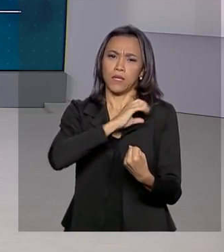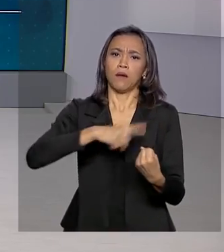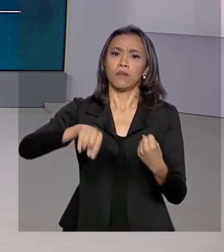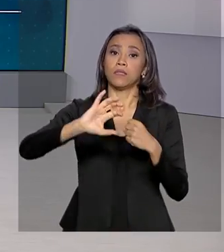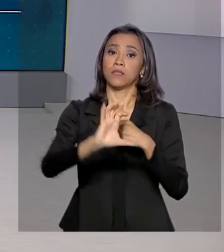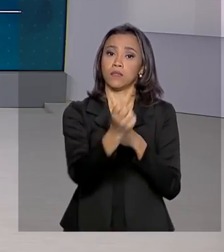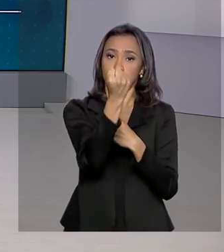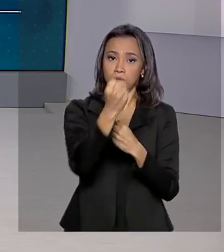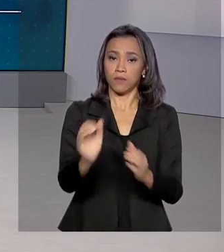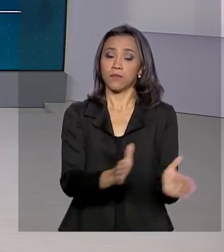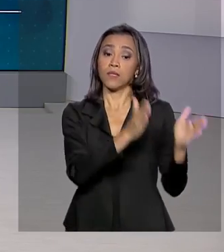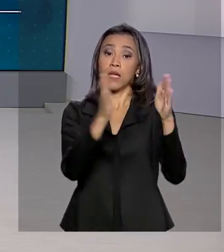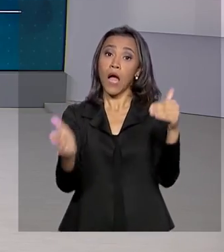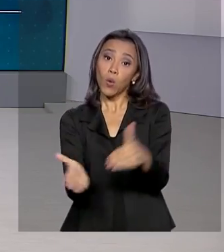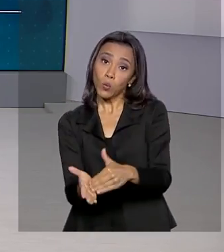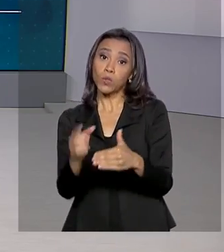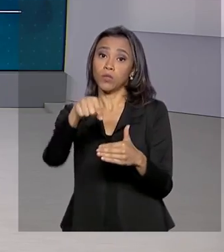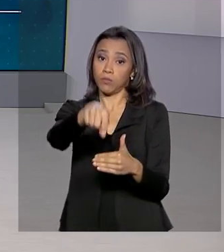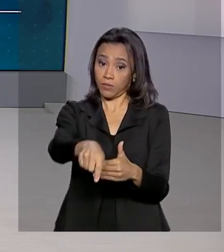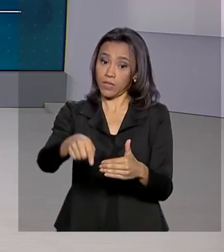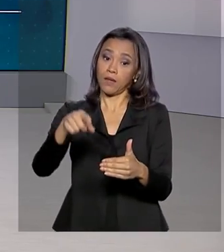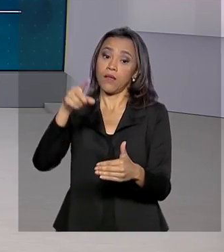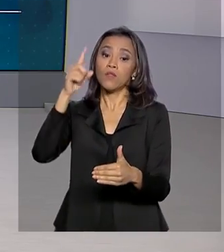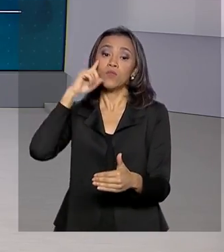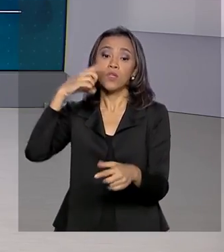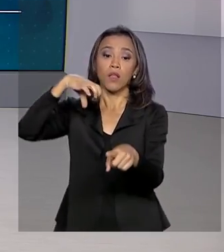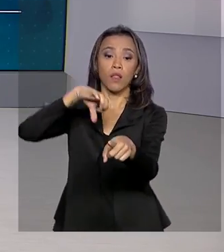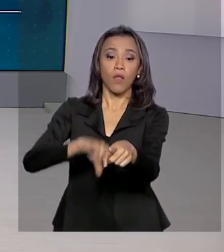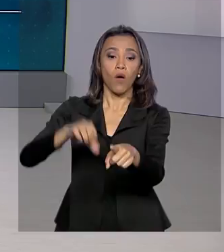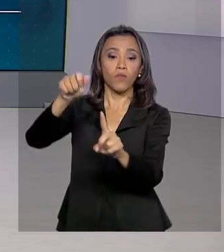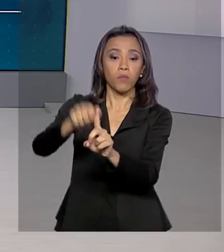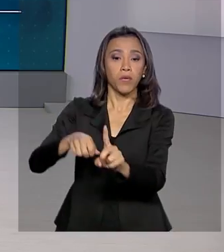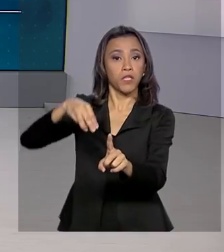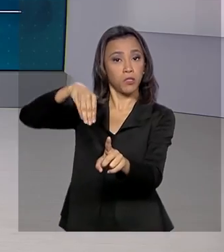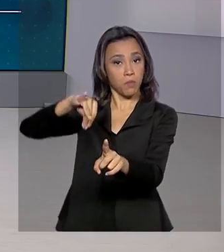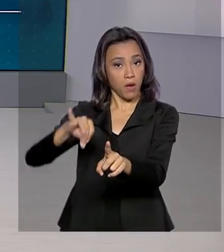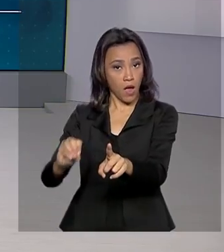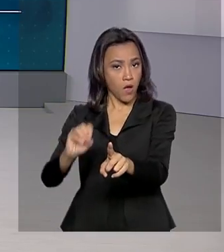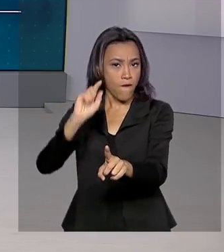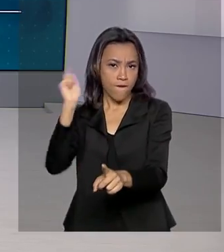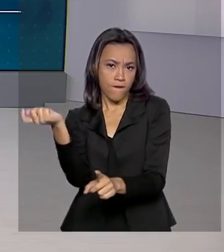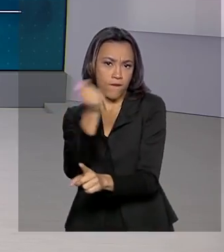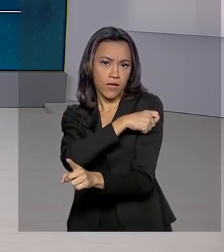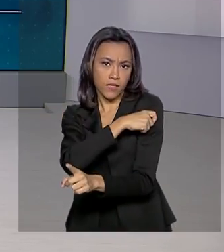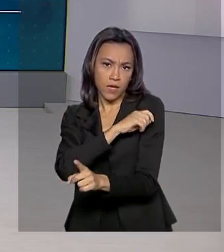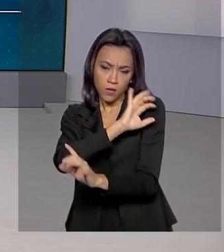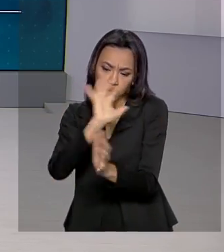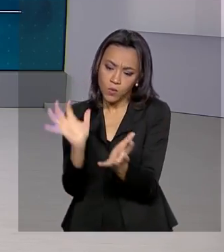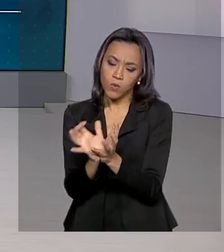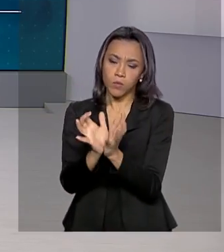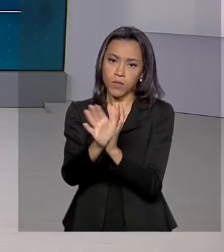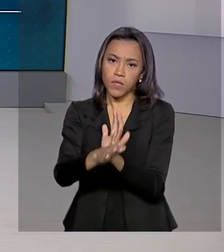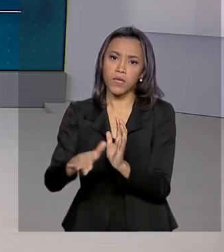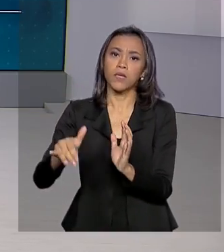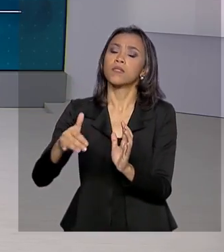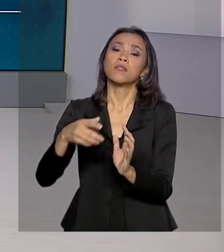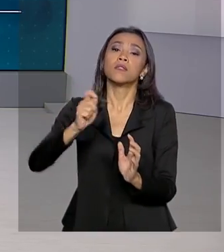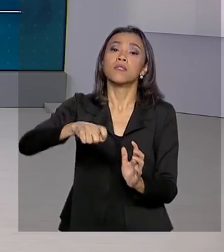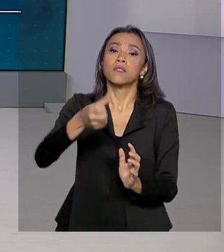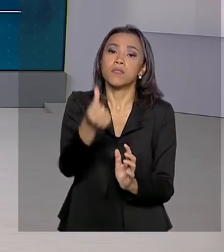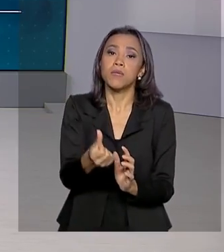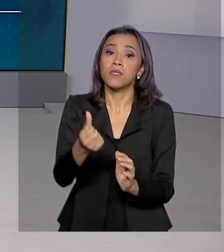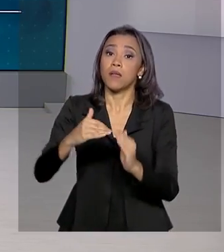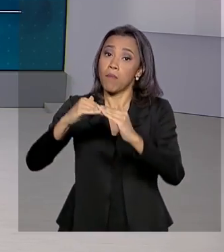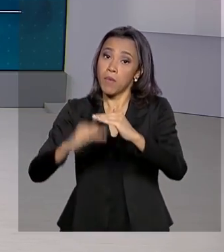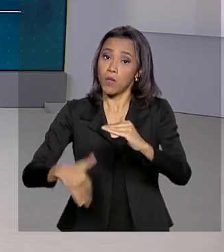E a terceira e última etapa está marcada para o dia 9 de maio, onde vão ser vacinadas e imunizadas crianças de seis meses a menores